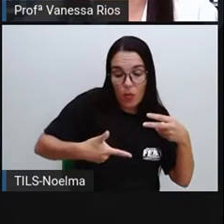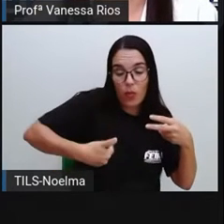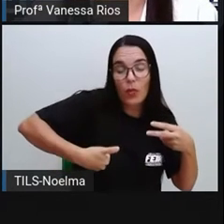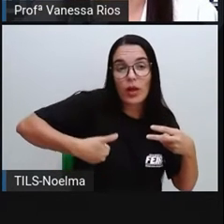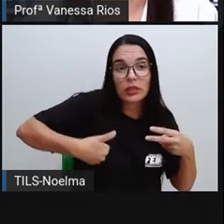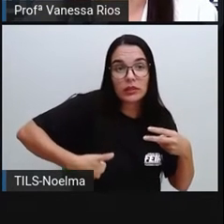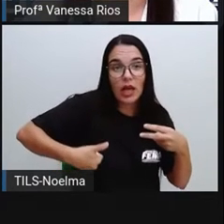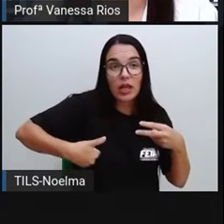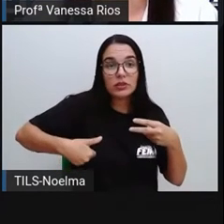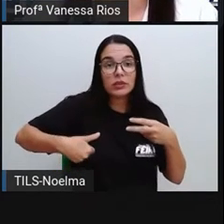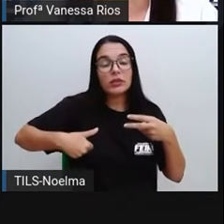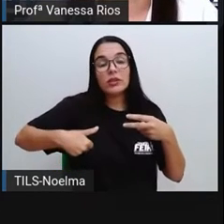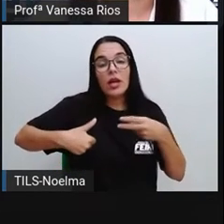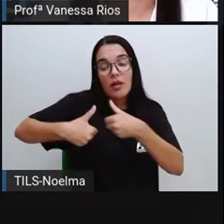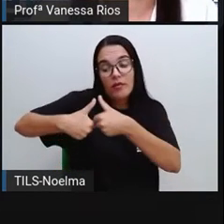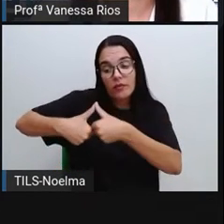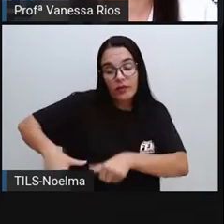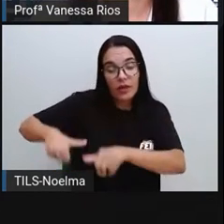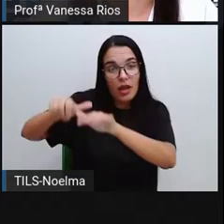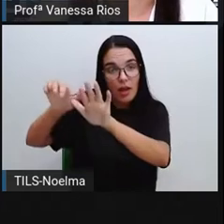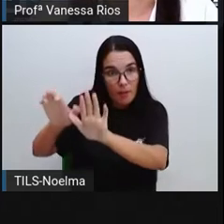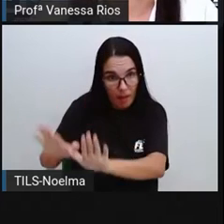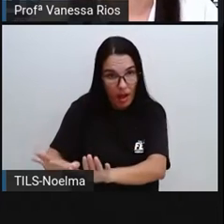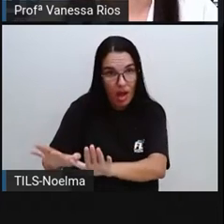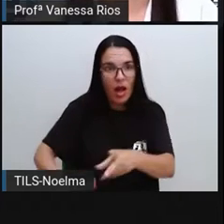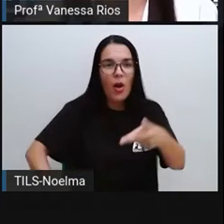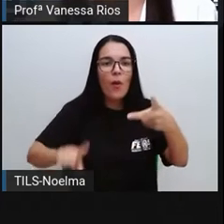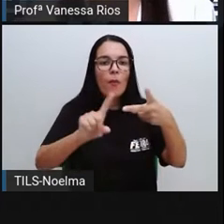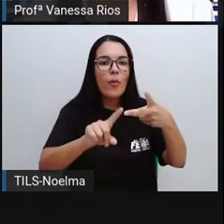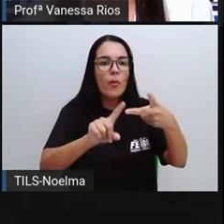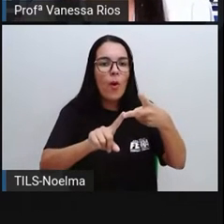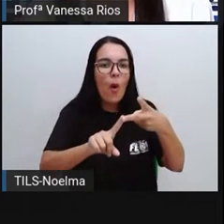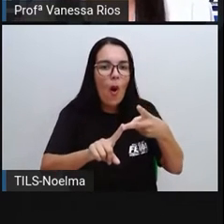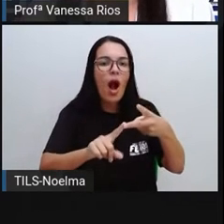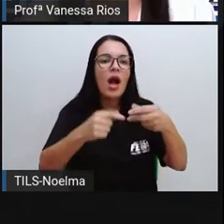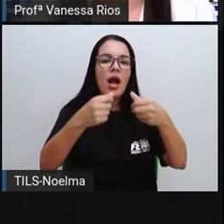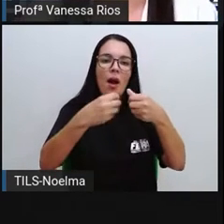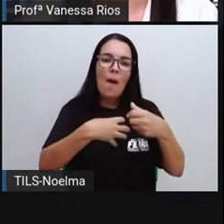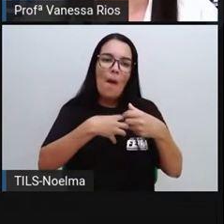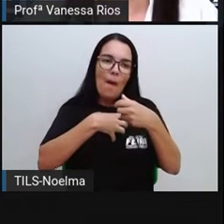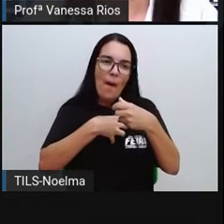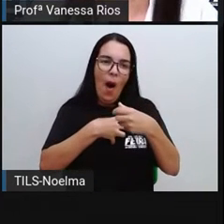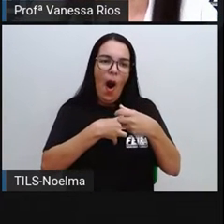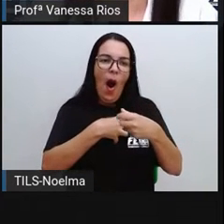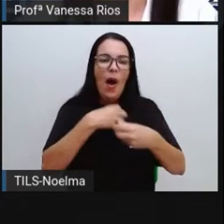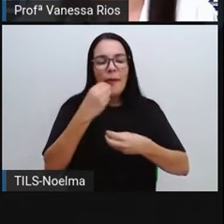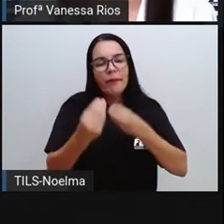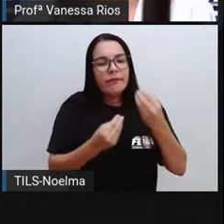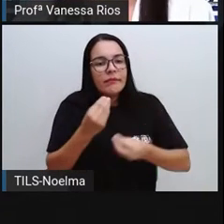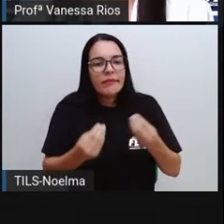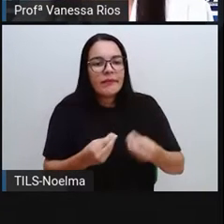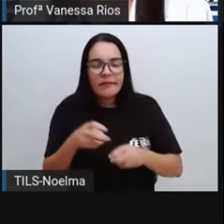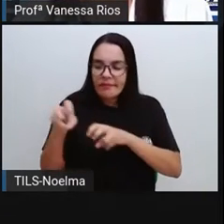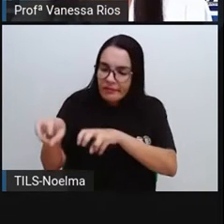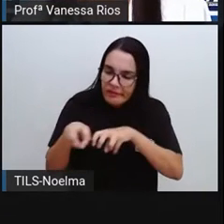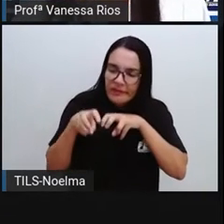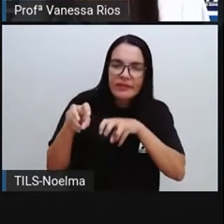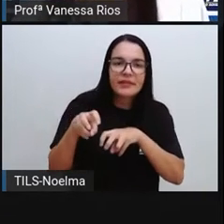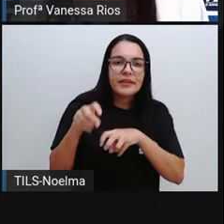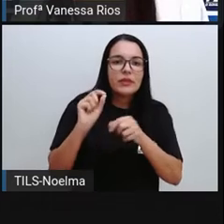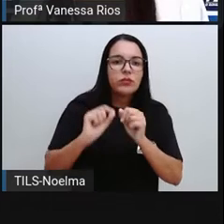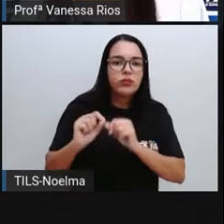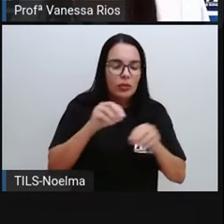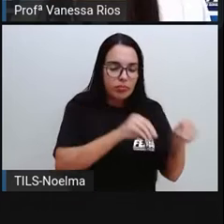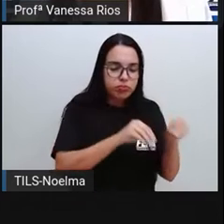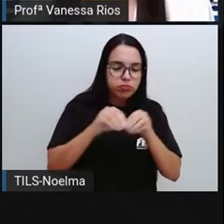às primeiras definições A1 e A2. Qualidade de sedentário, modo de vida não migratório ou